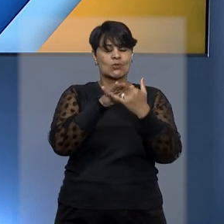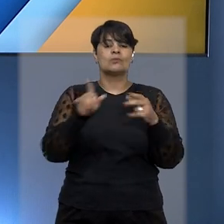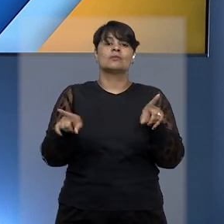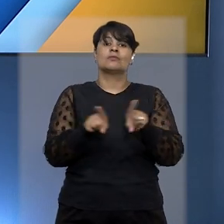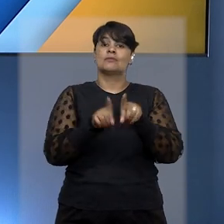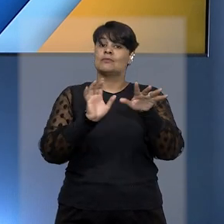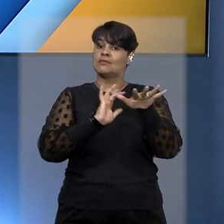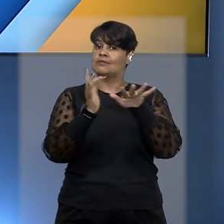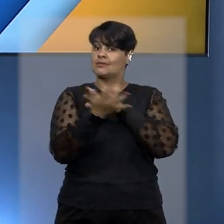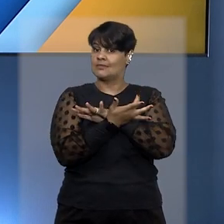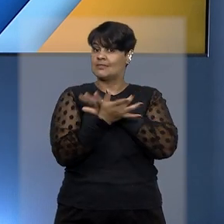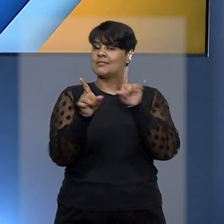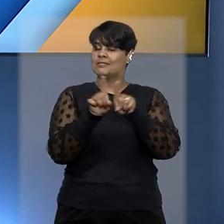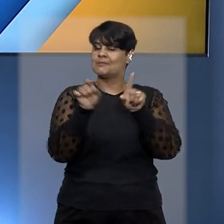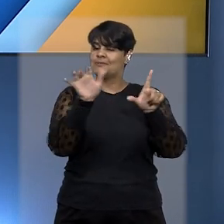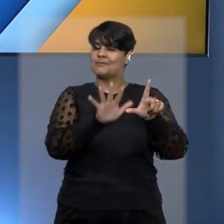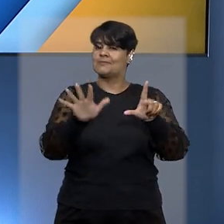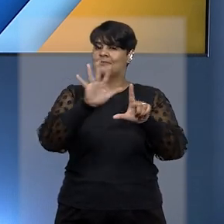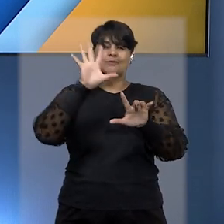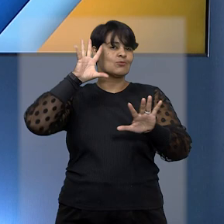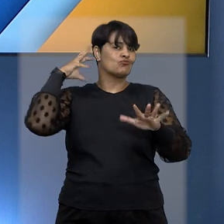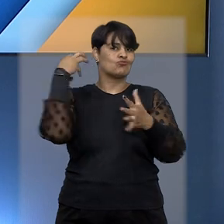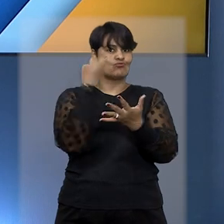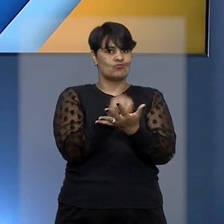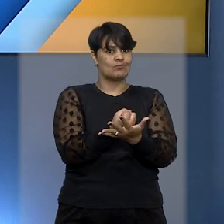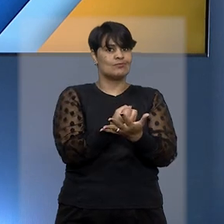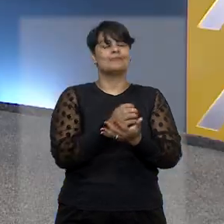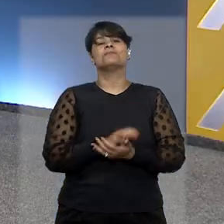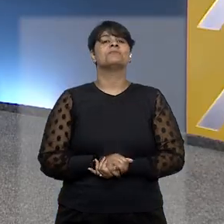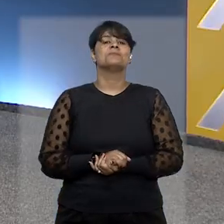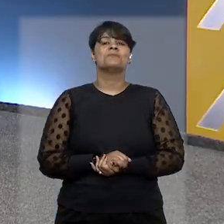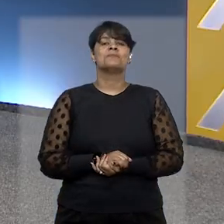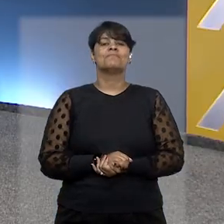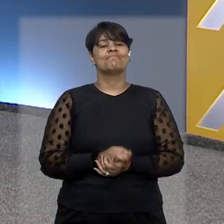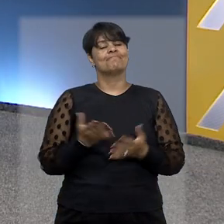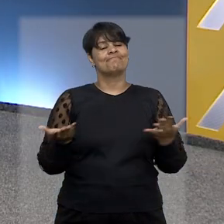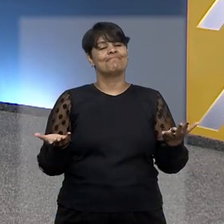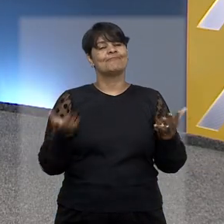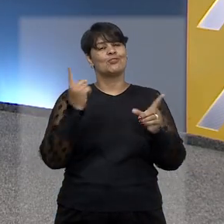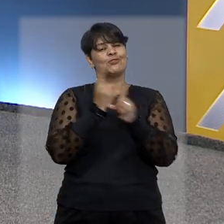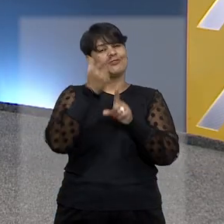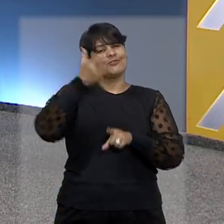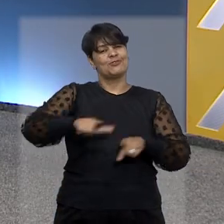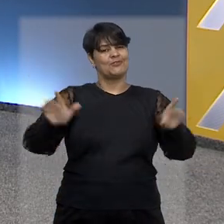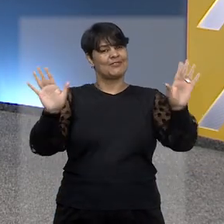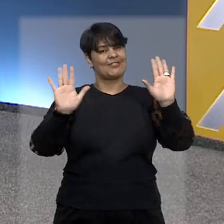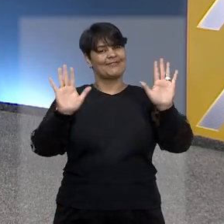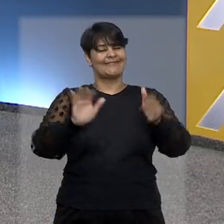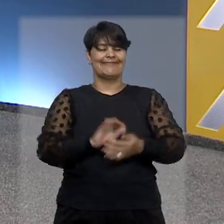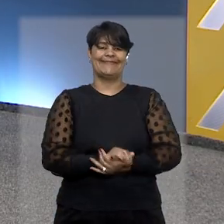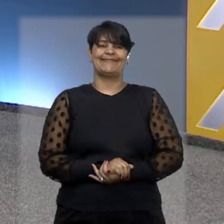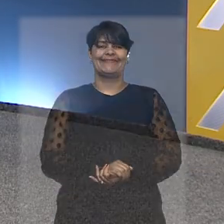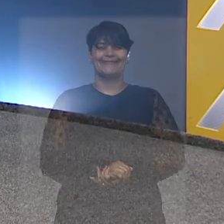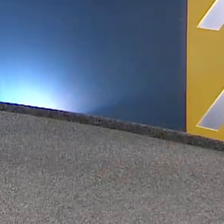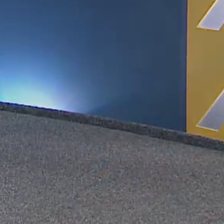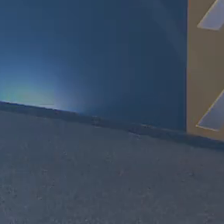redes sociais e nas plataformas de podcast. A gente volta semana que vem. Tchau!